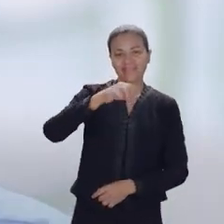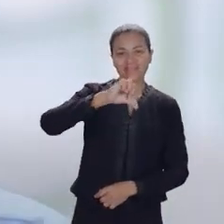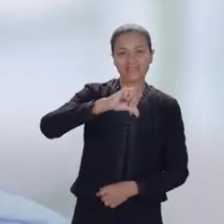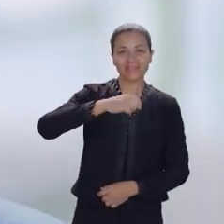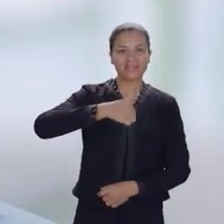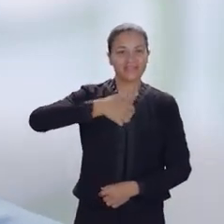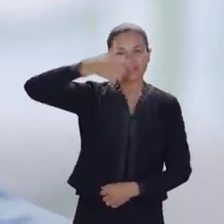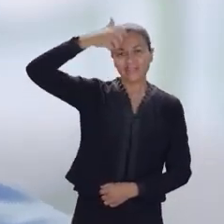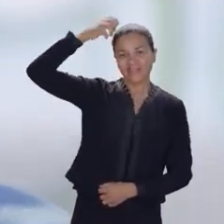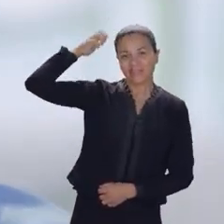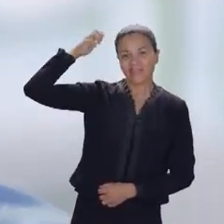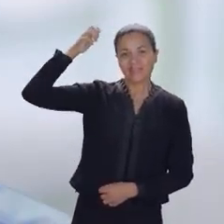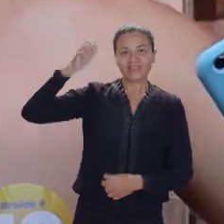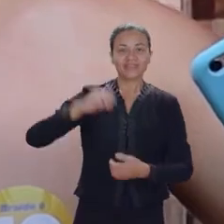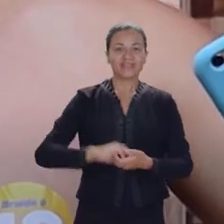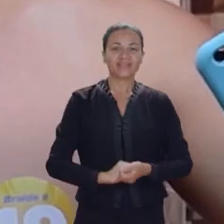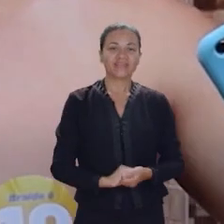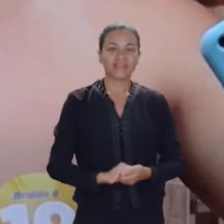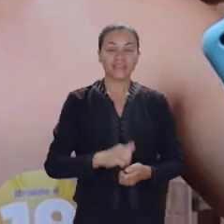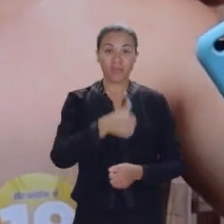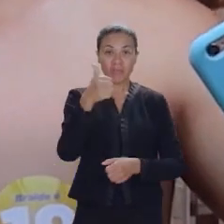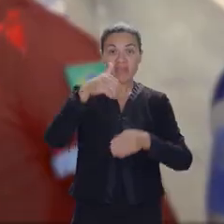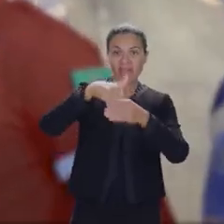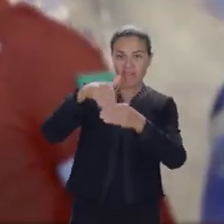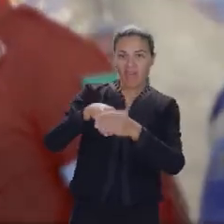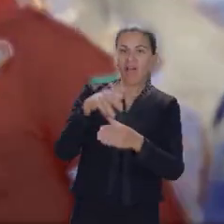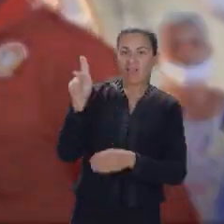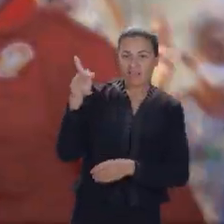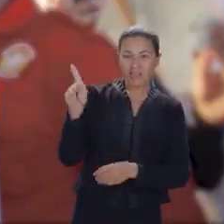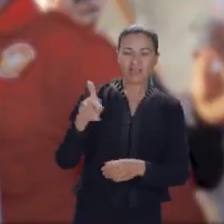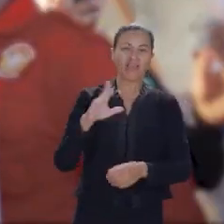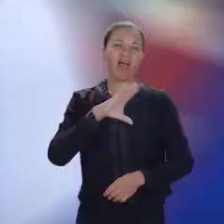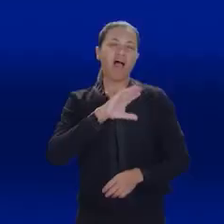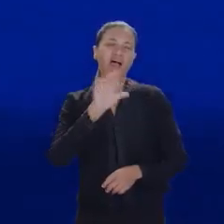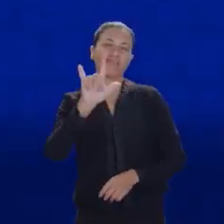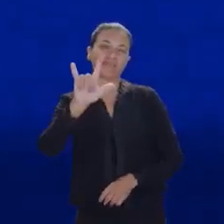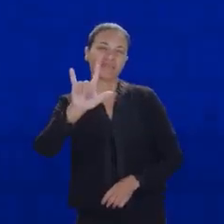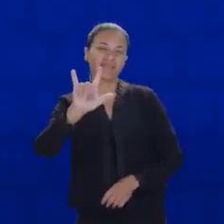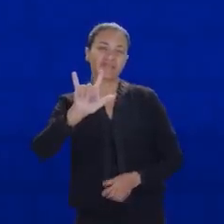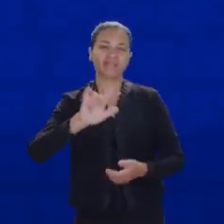19. Eu sou braide. Seu primeiro voto é dele. Seu primeiro.